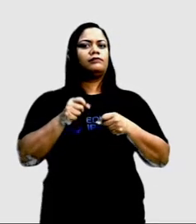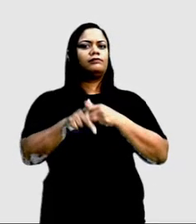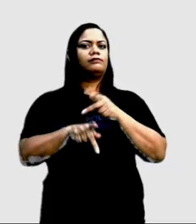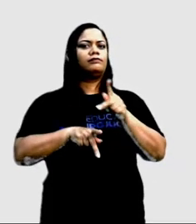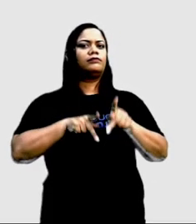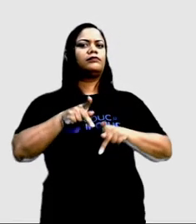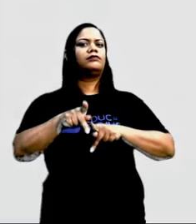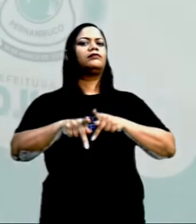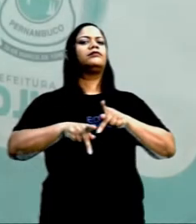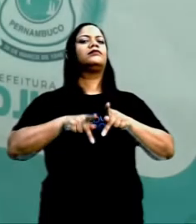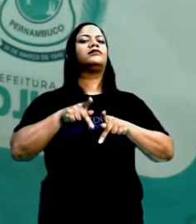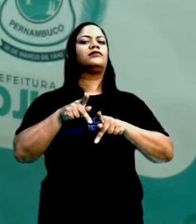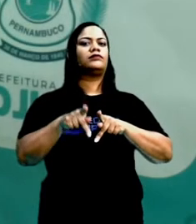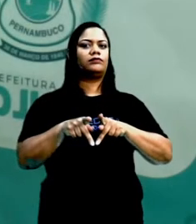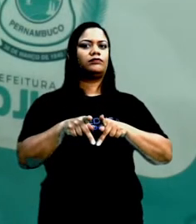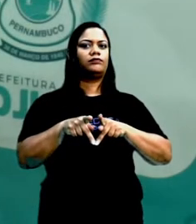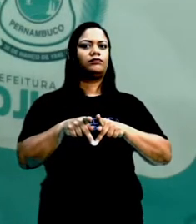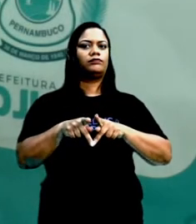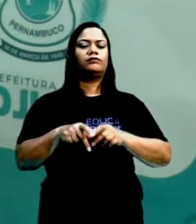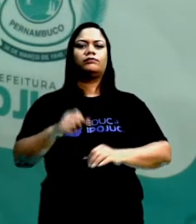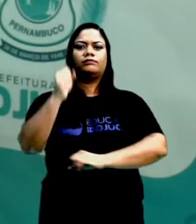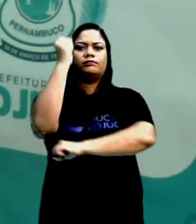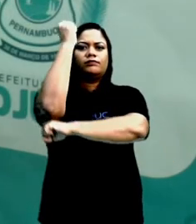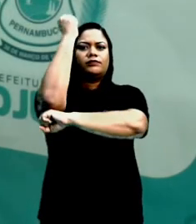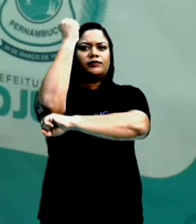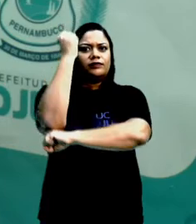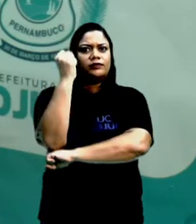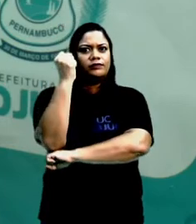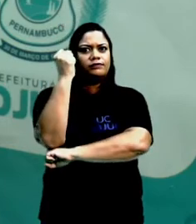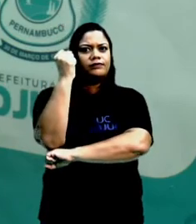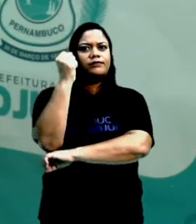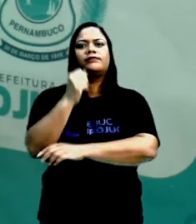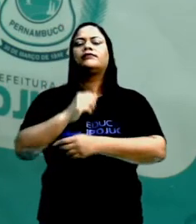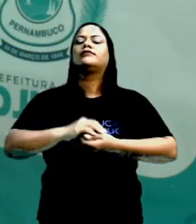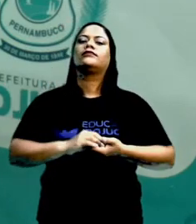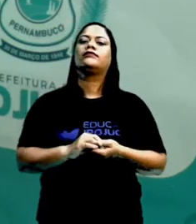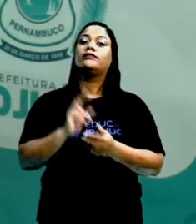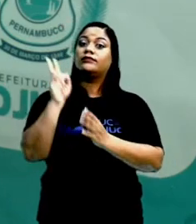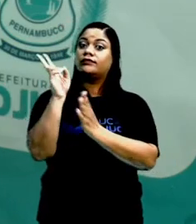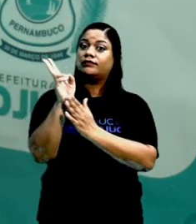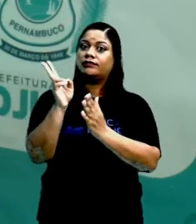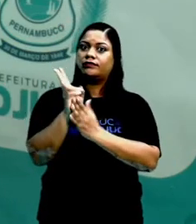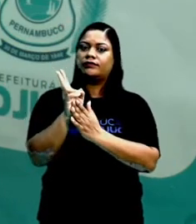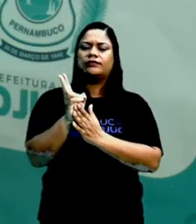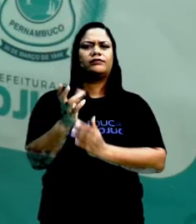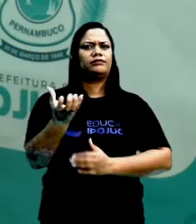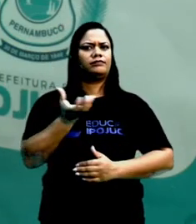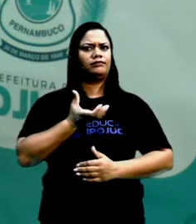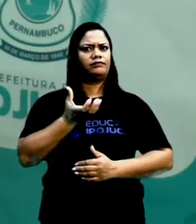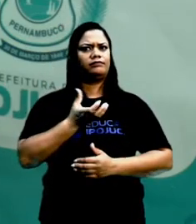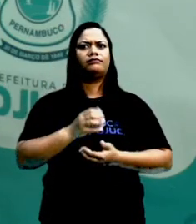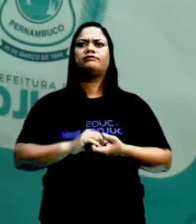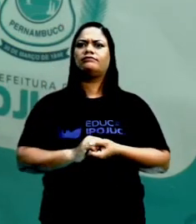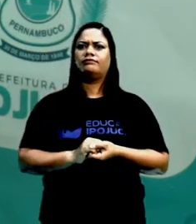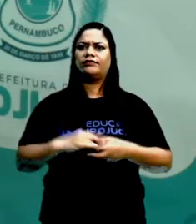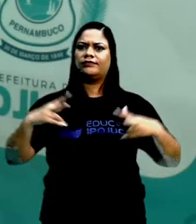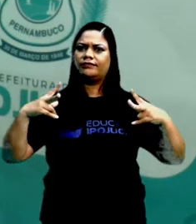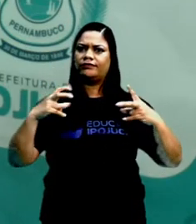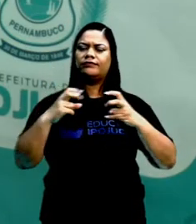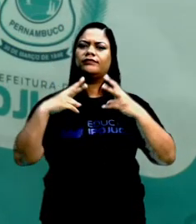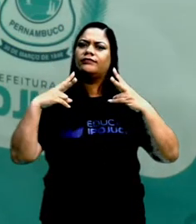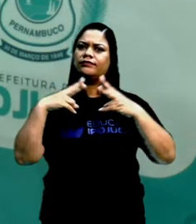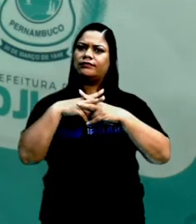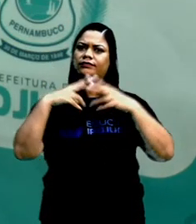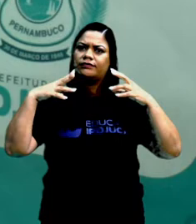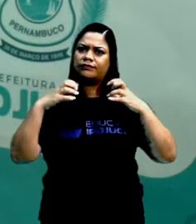povos nativos. Então, os povos indígenas, eles vão lutar contra a presa espanhola, vão guerrear contra